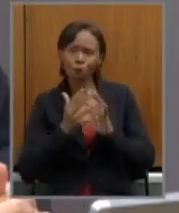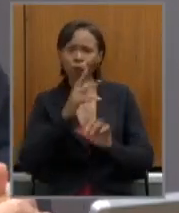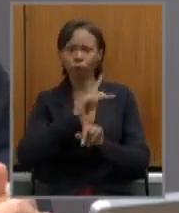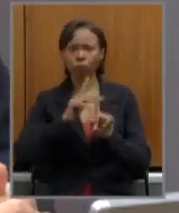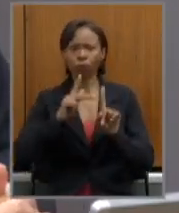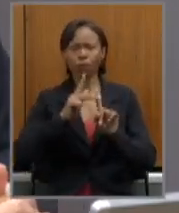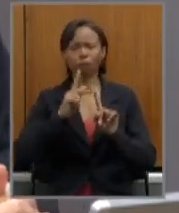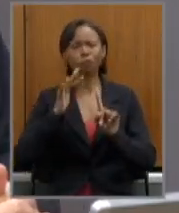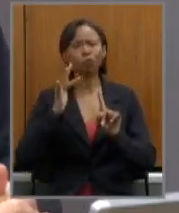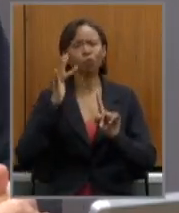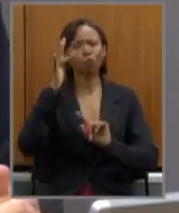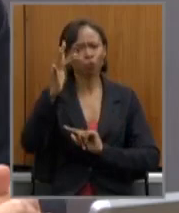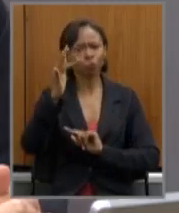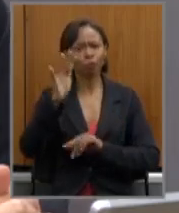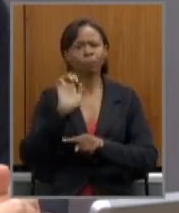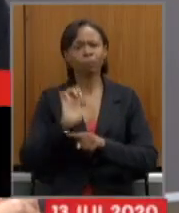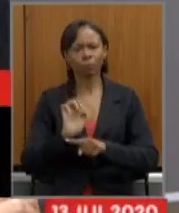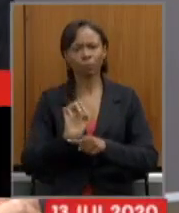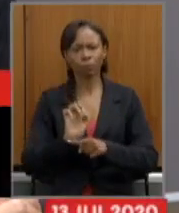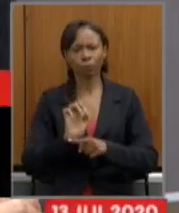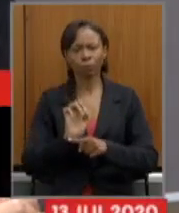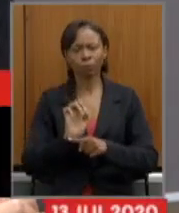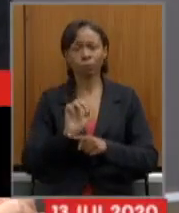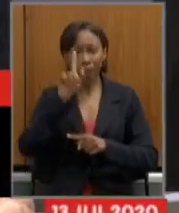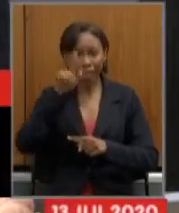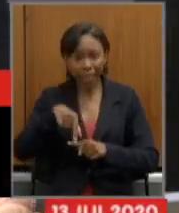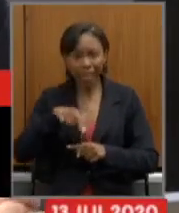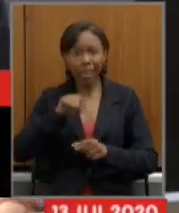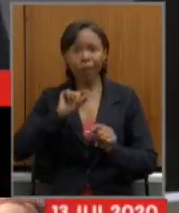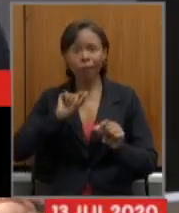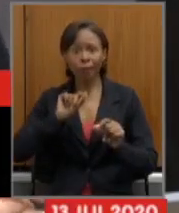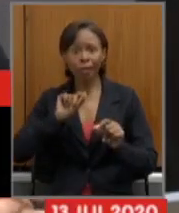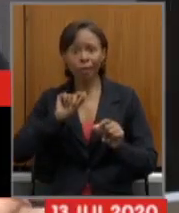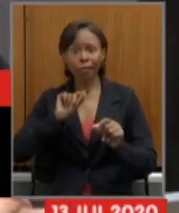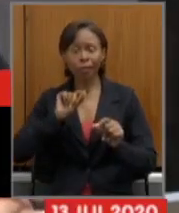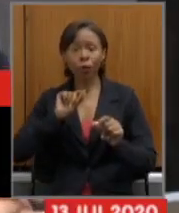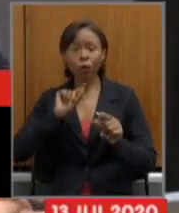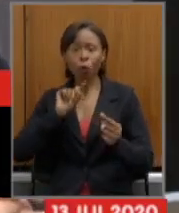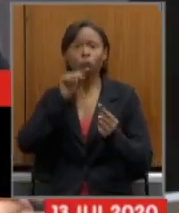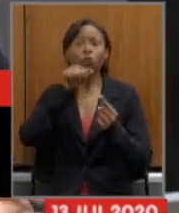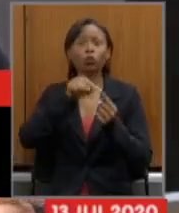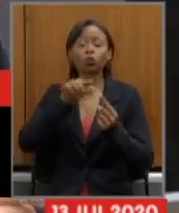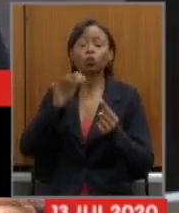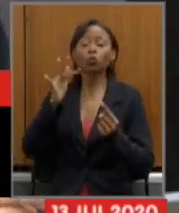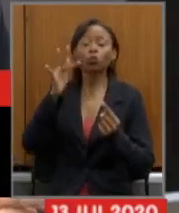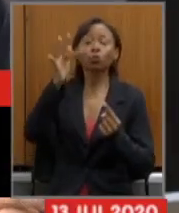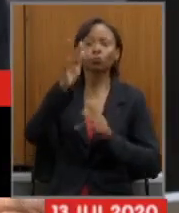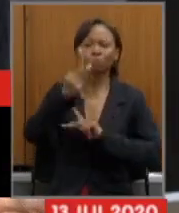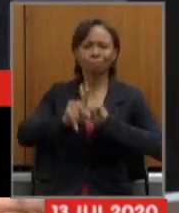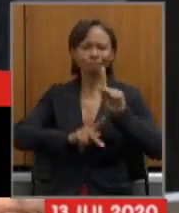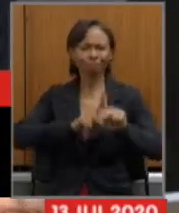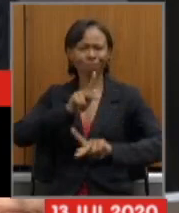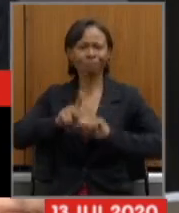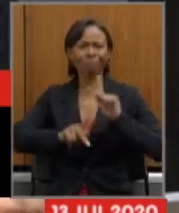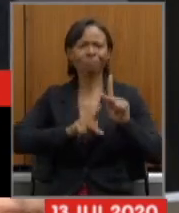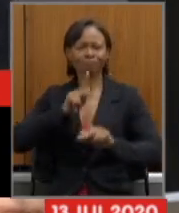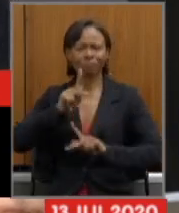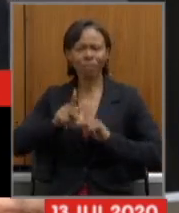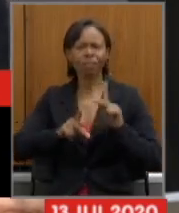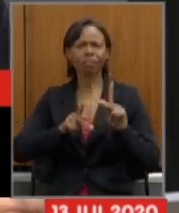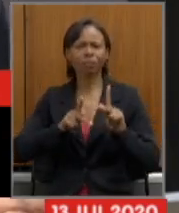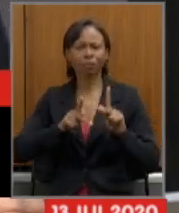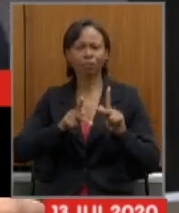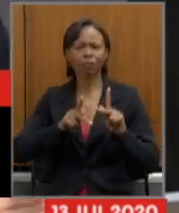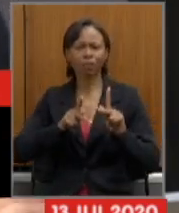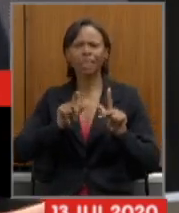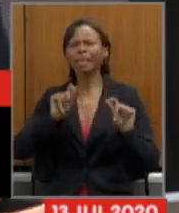Estado. Ela é uma reforma que vai atingir não somente quem está hoje, mas quem estará aqui no futuro.